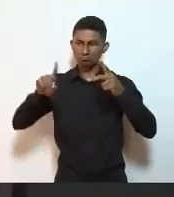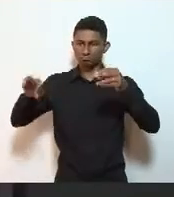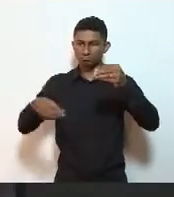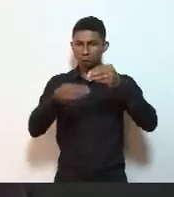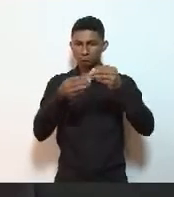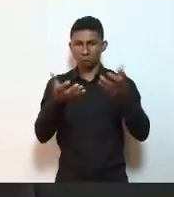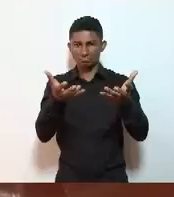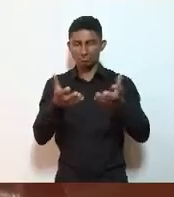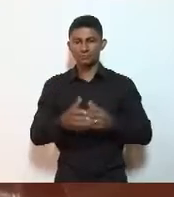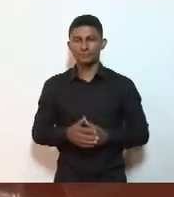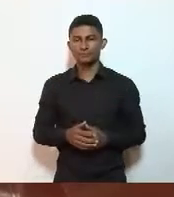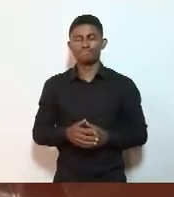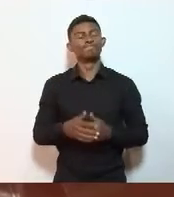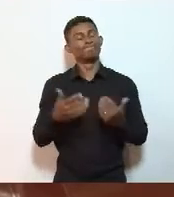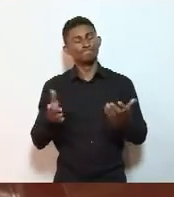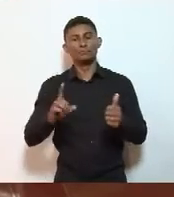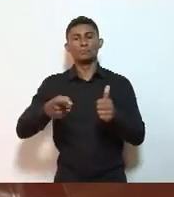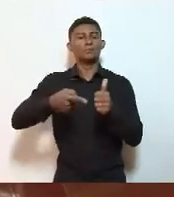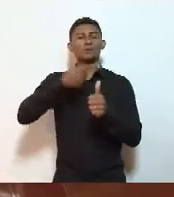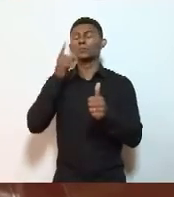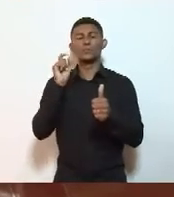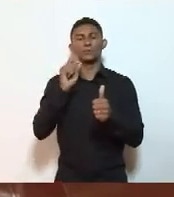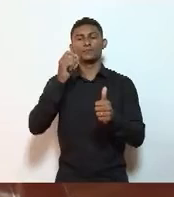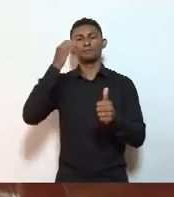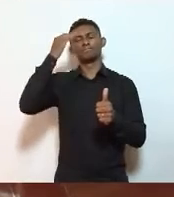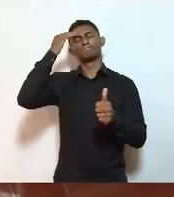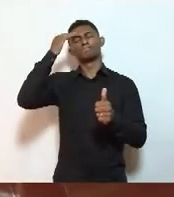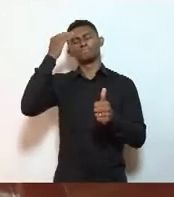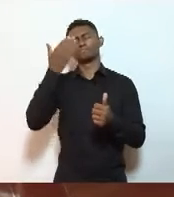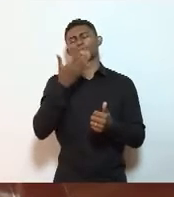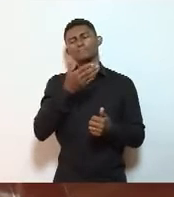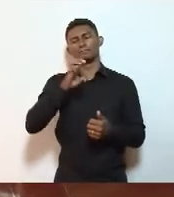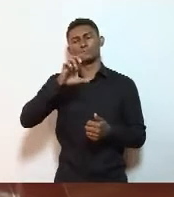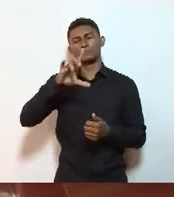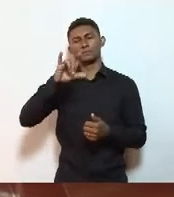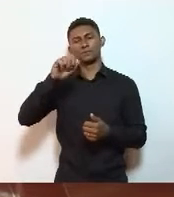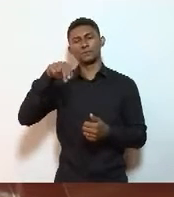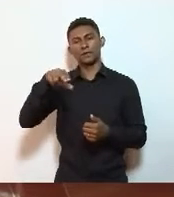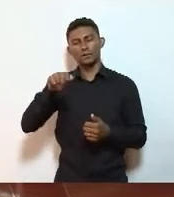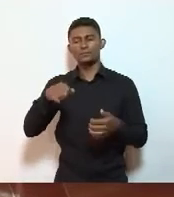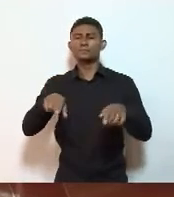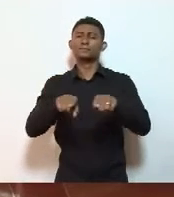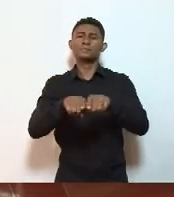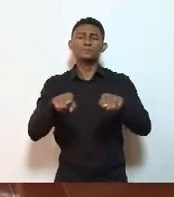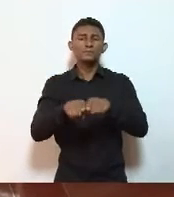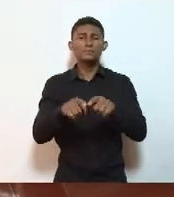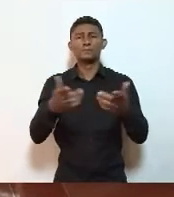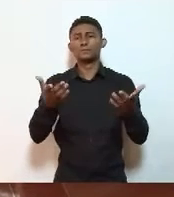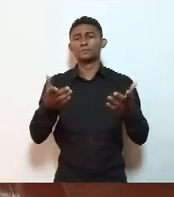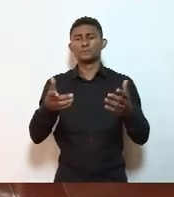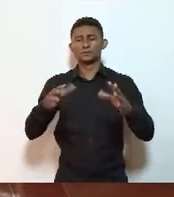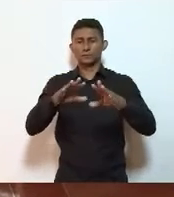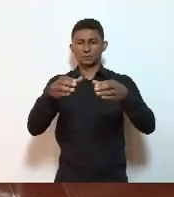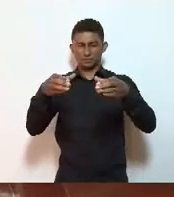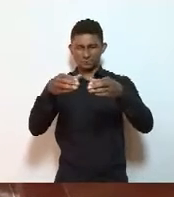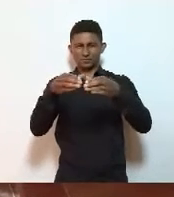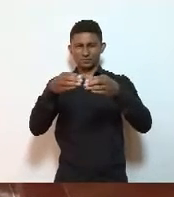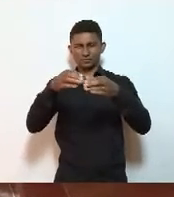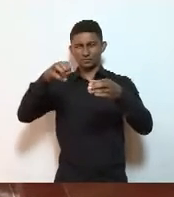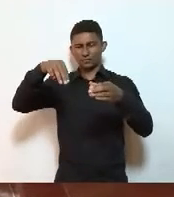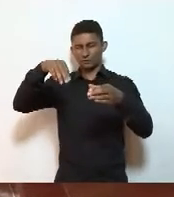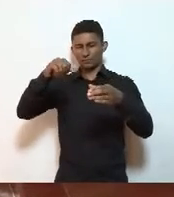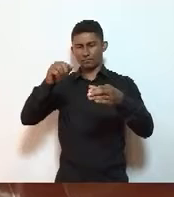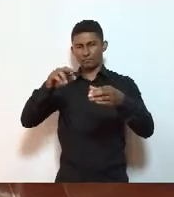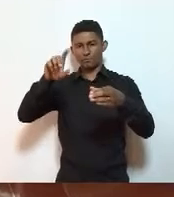Bom, primeiro, assim, queria agradecer a Eliana e a todo o trabalho da Rede Maré e a